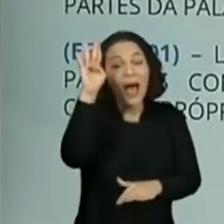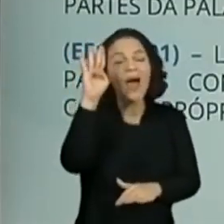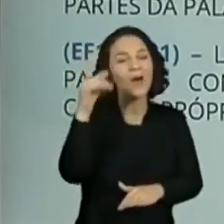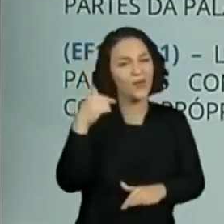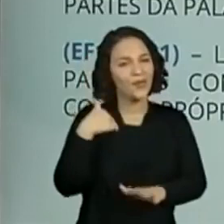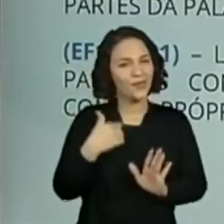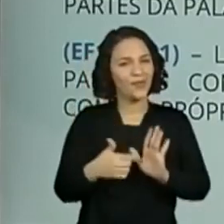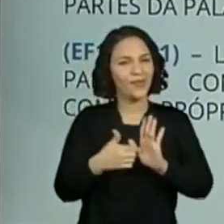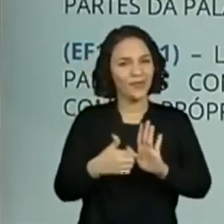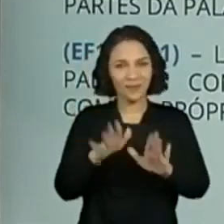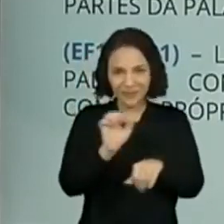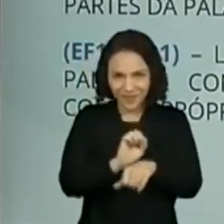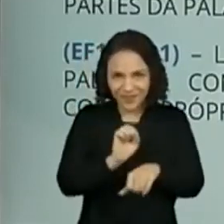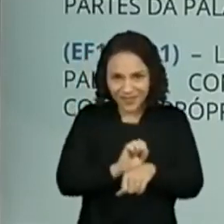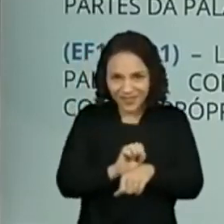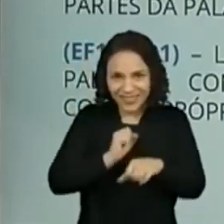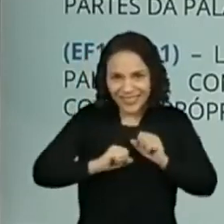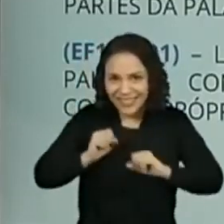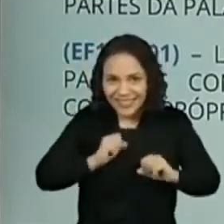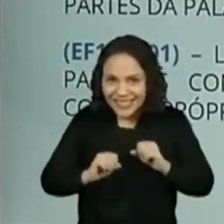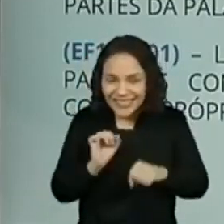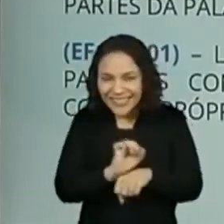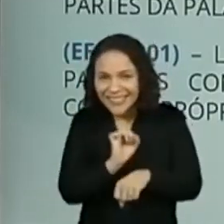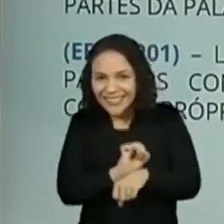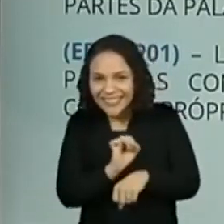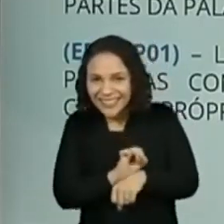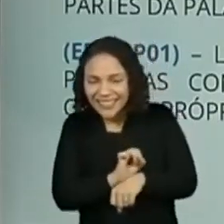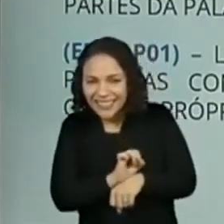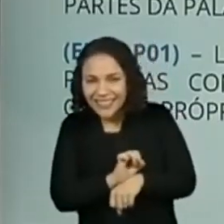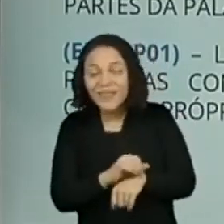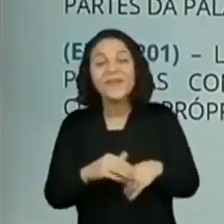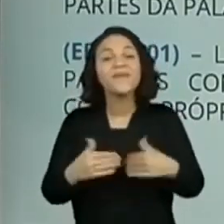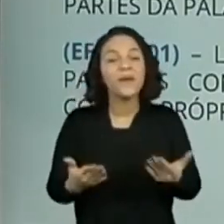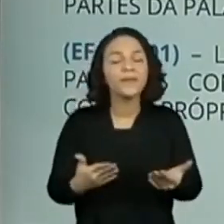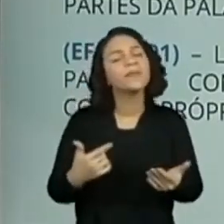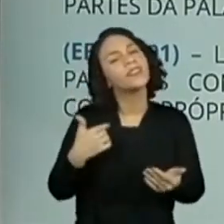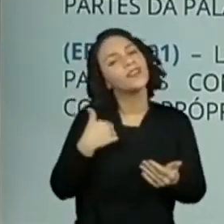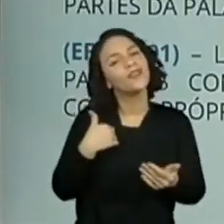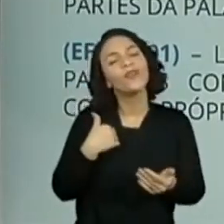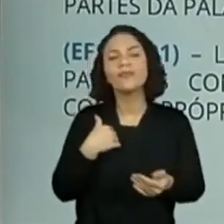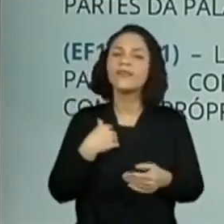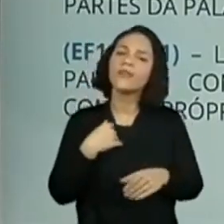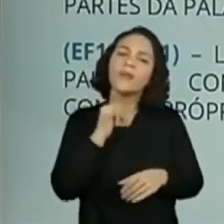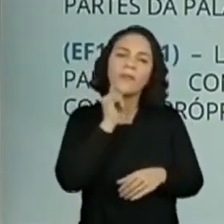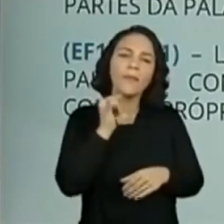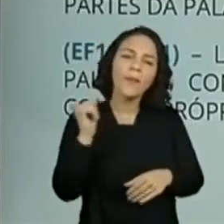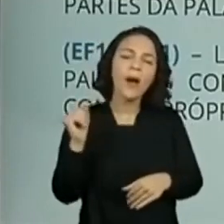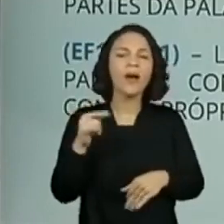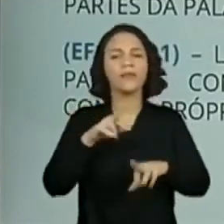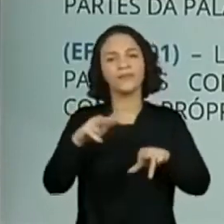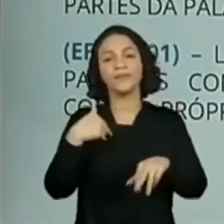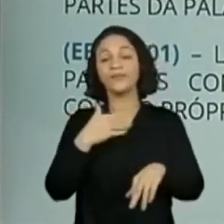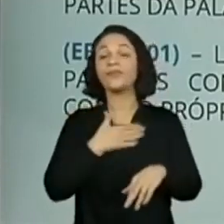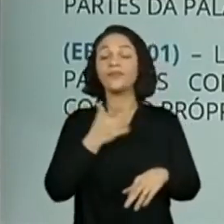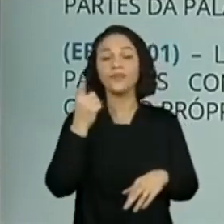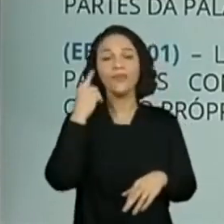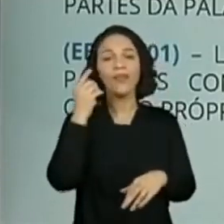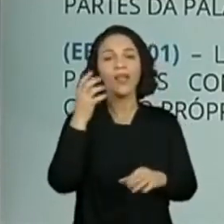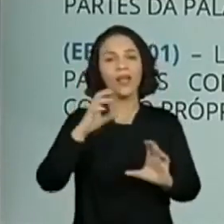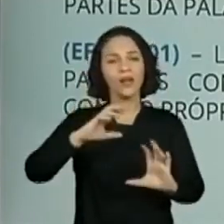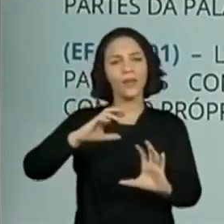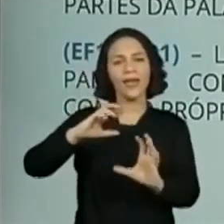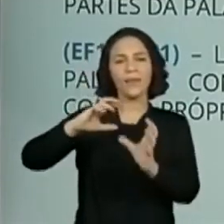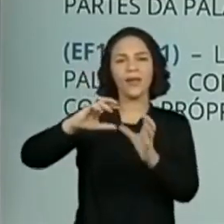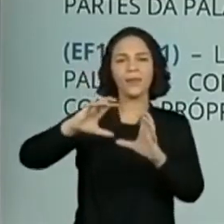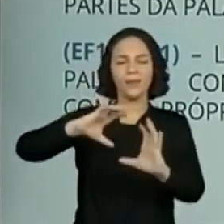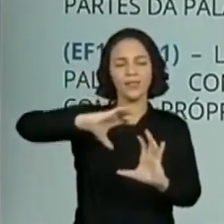pouquinho. Vocês vão aguardar? Vão esperar para saber qual é a minha história? Mas eu vou falar algumas que eu gosto. Gosto muito do Pequeno Príncipe. Já